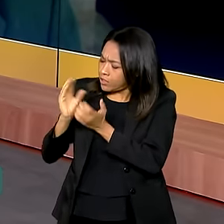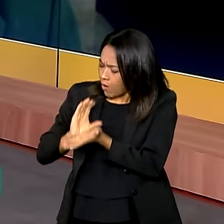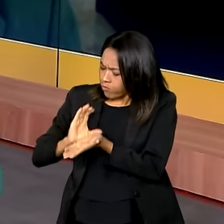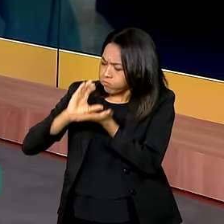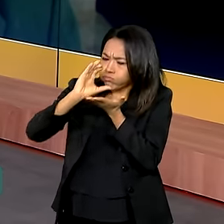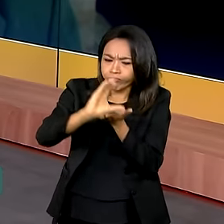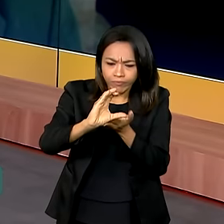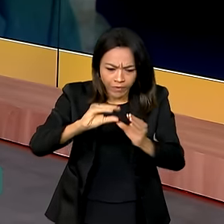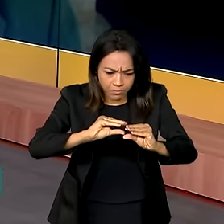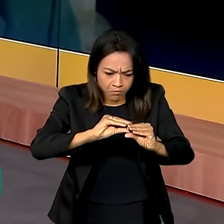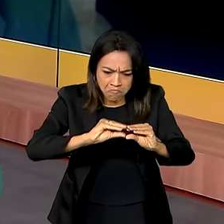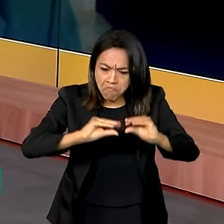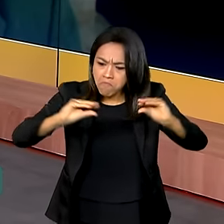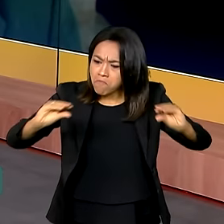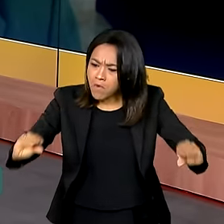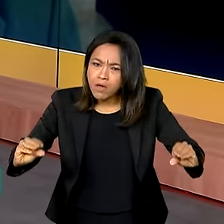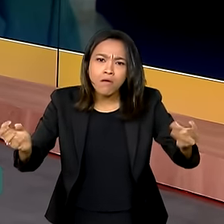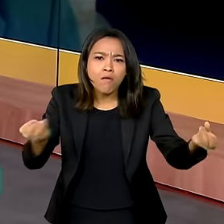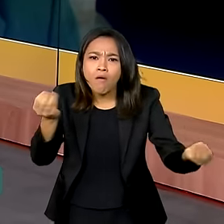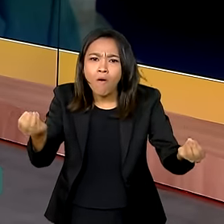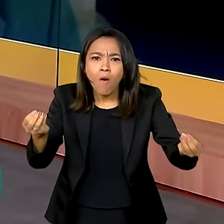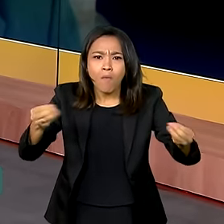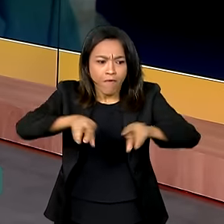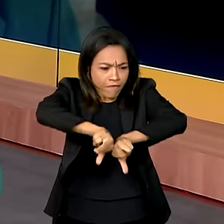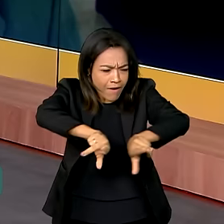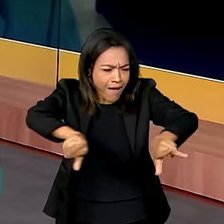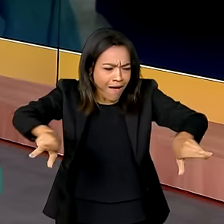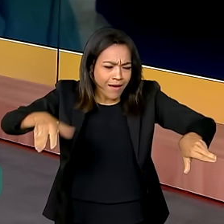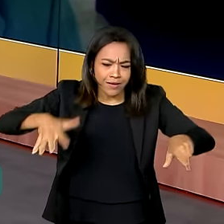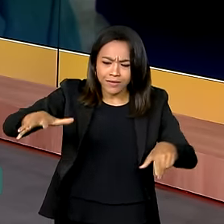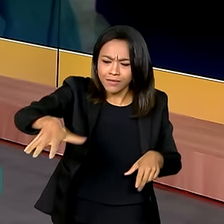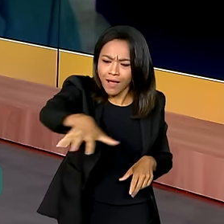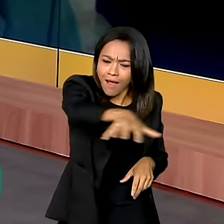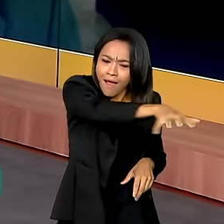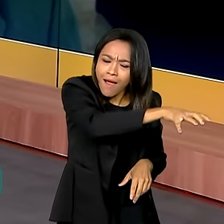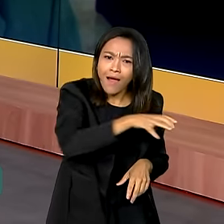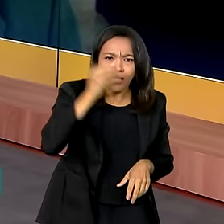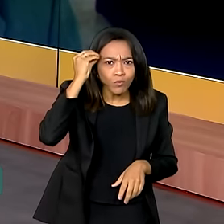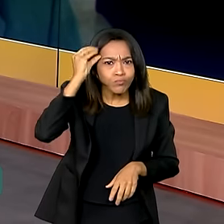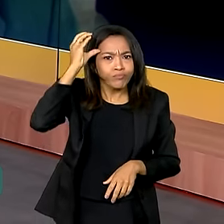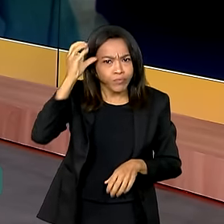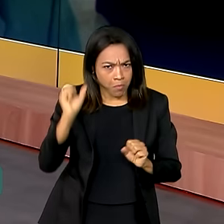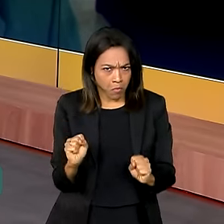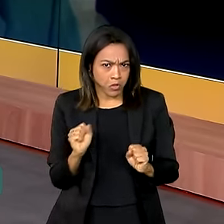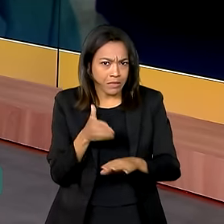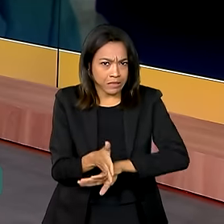divididos? Pesquisadores de todas as áreas do conhecimento podem participar?